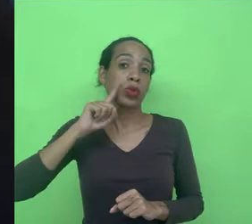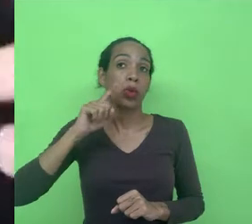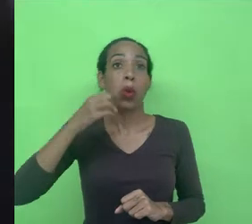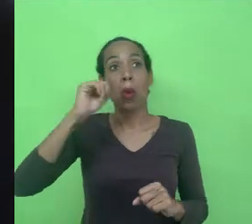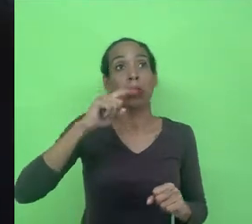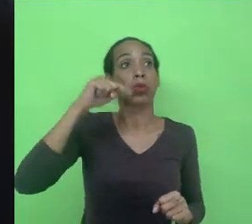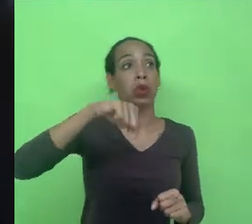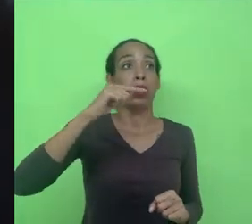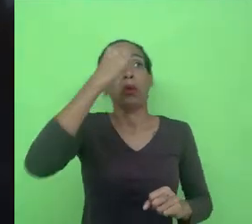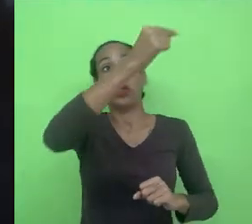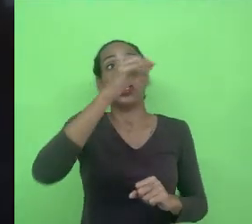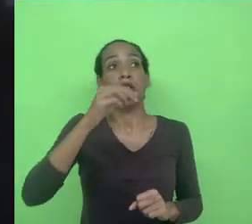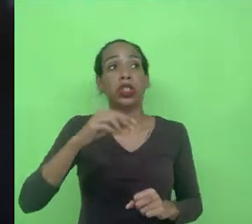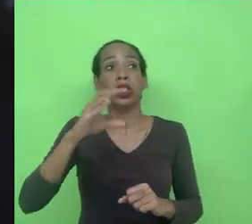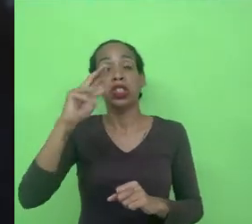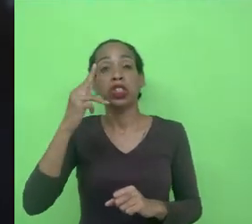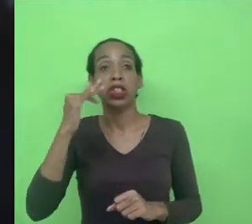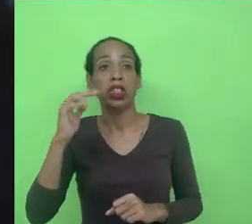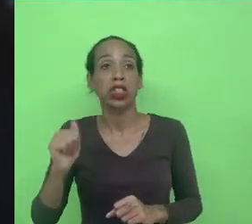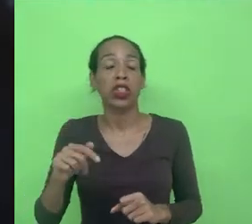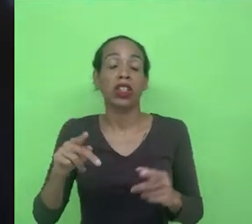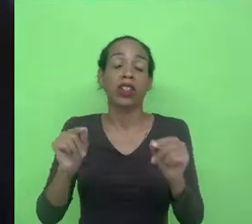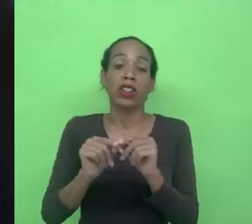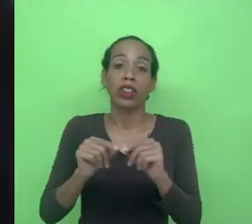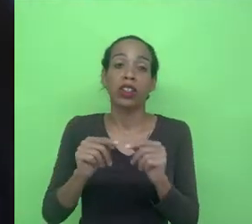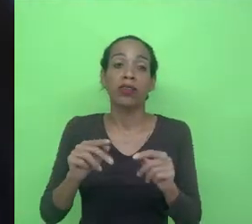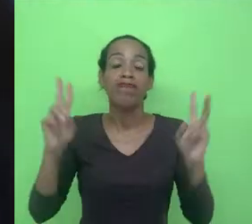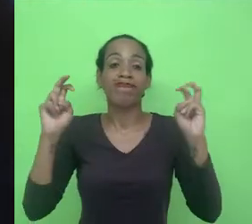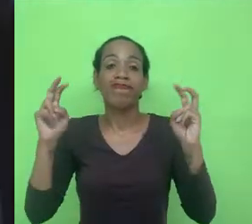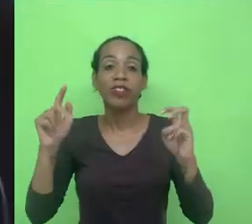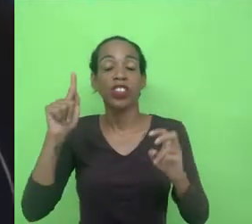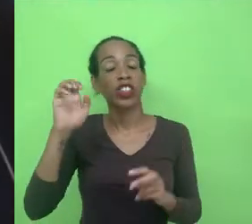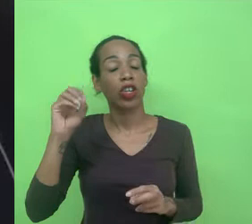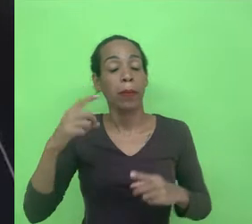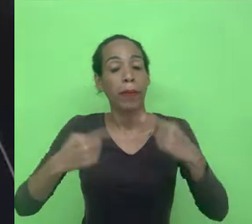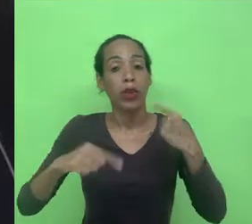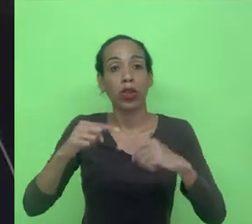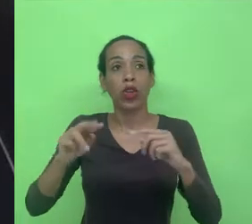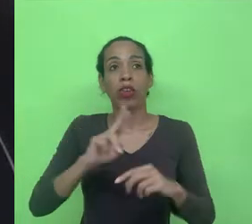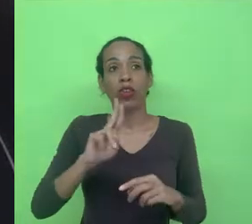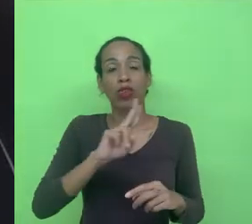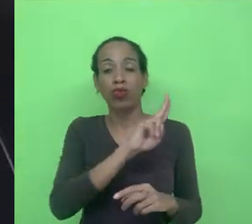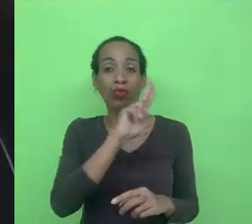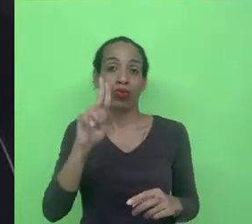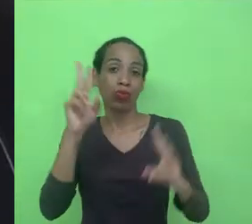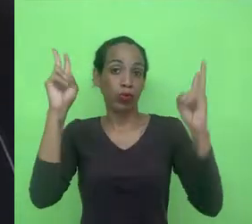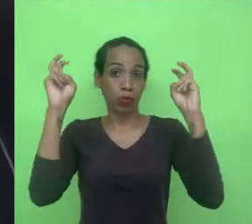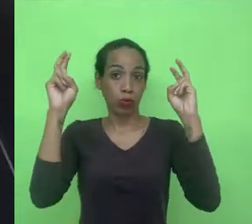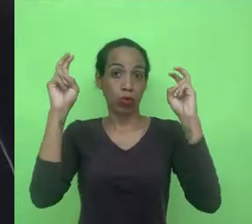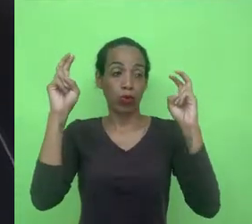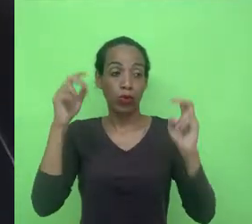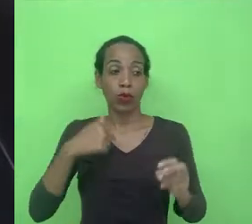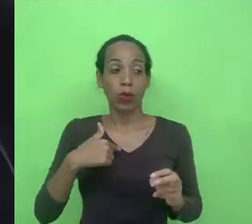o que envolve várias questões geopolíticas inclusive foi o tema da minha